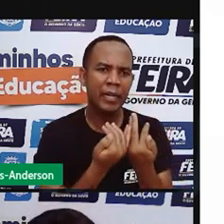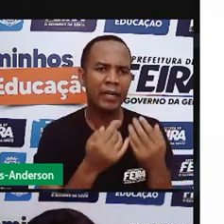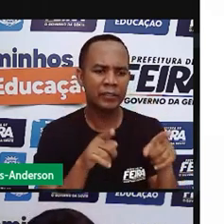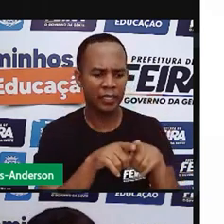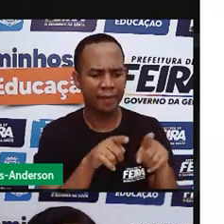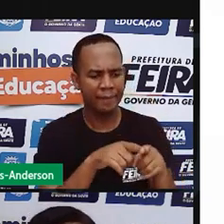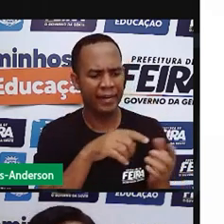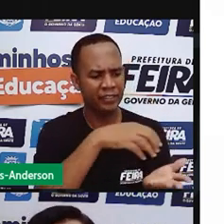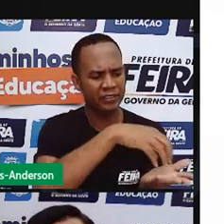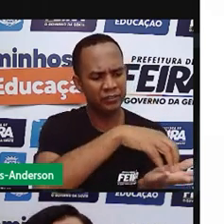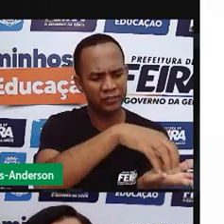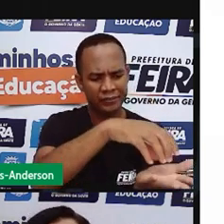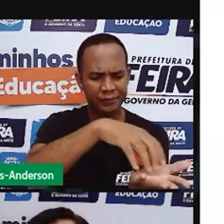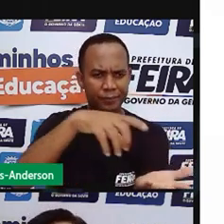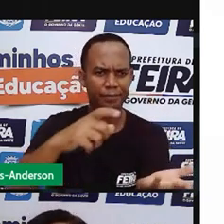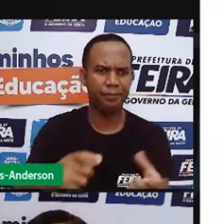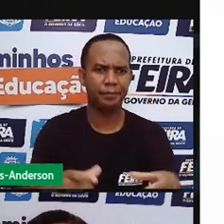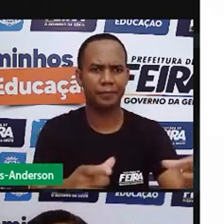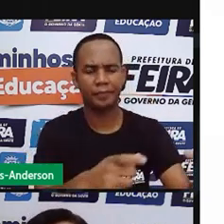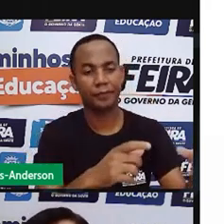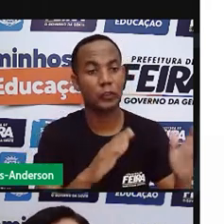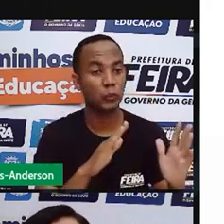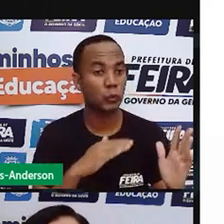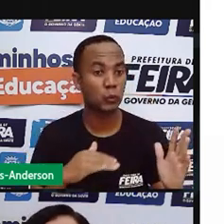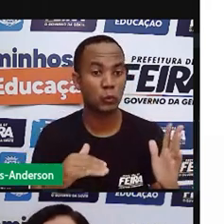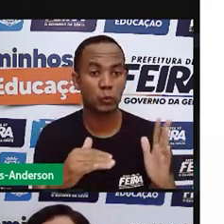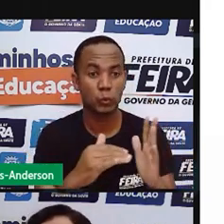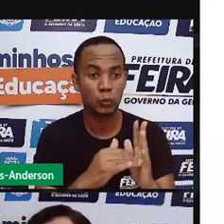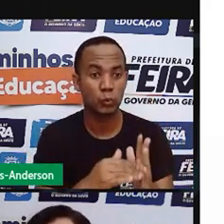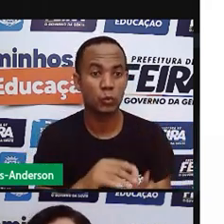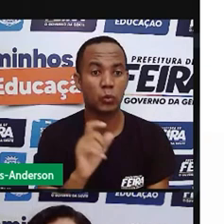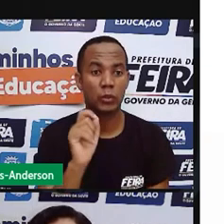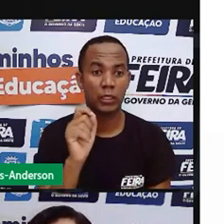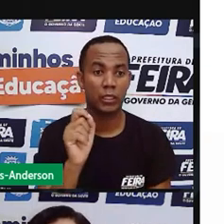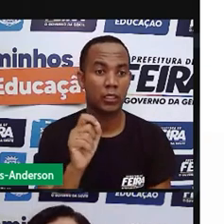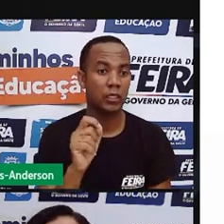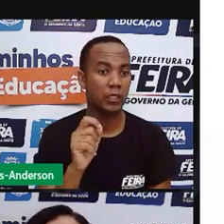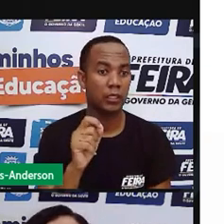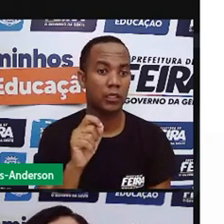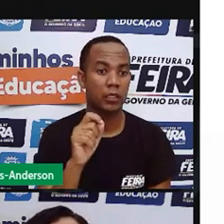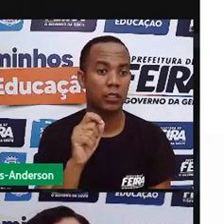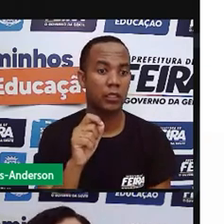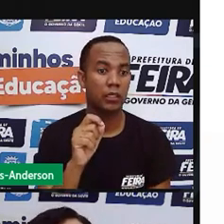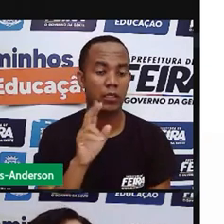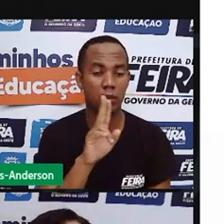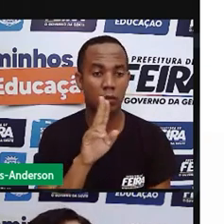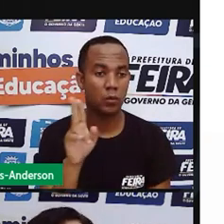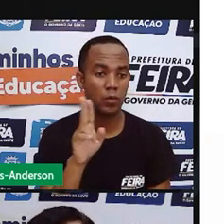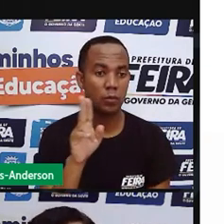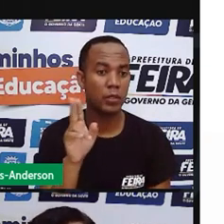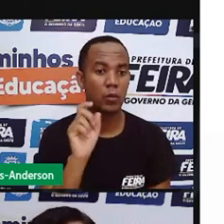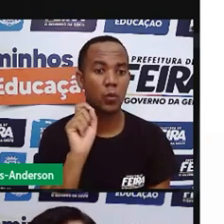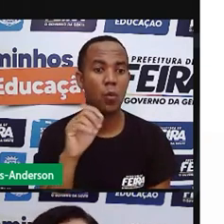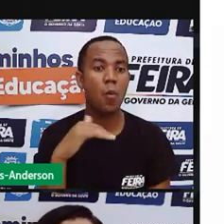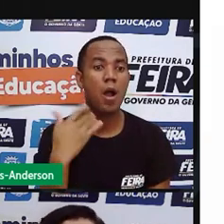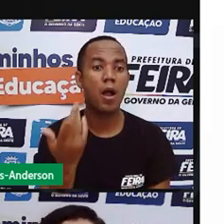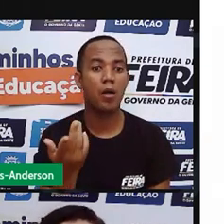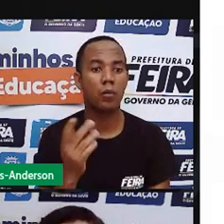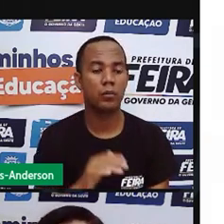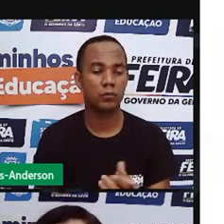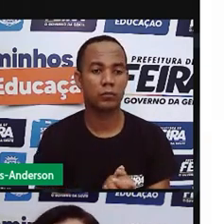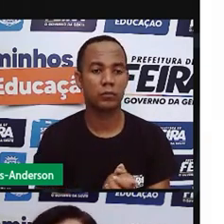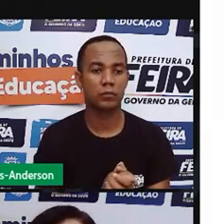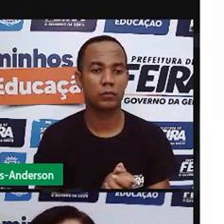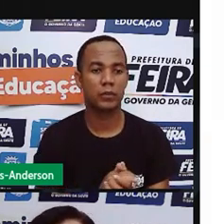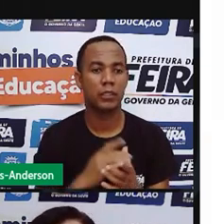nossa cidade. Mas tudo o que é produzido na pecuária é chamado de matéria-prima e